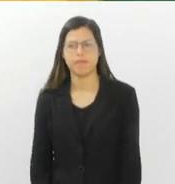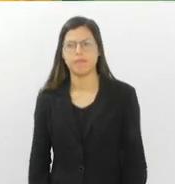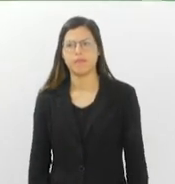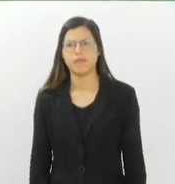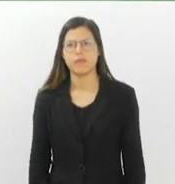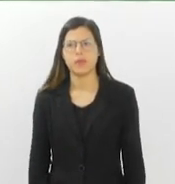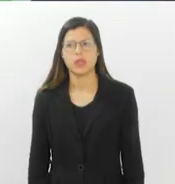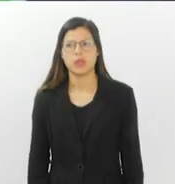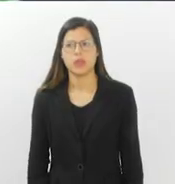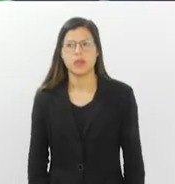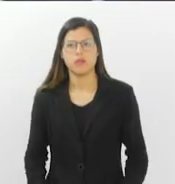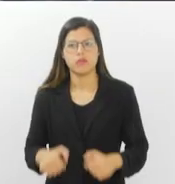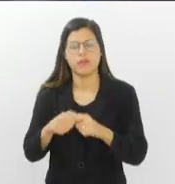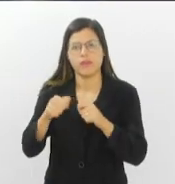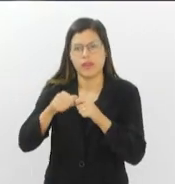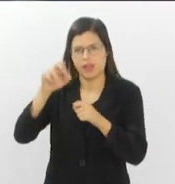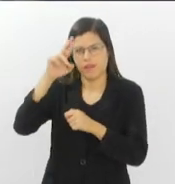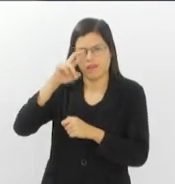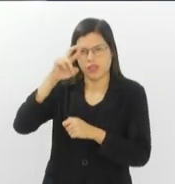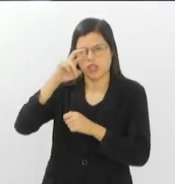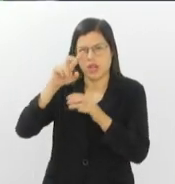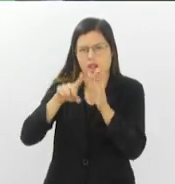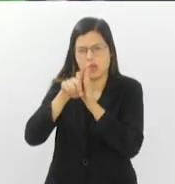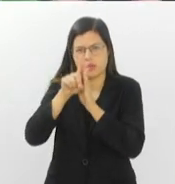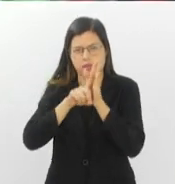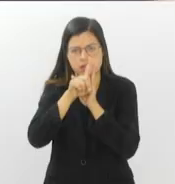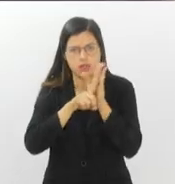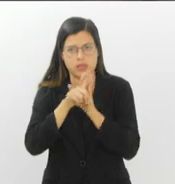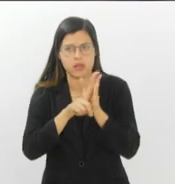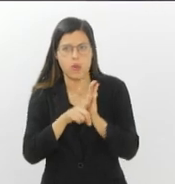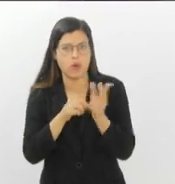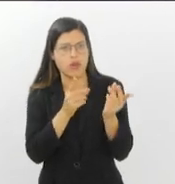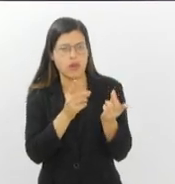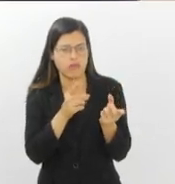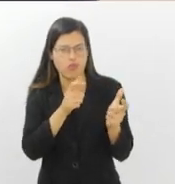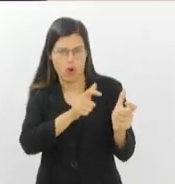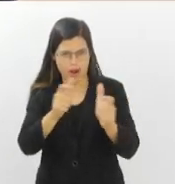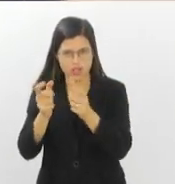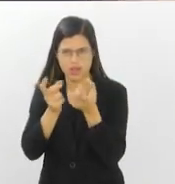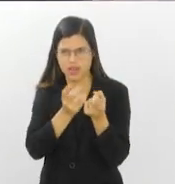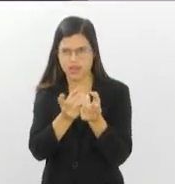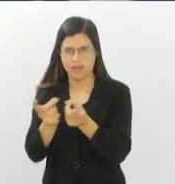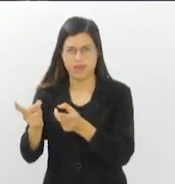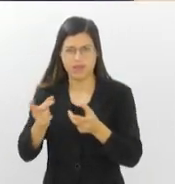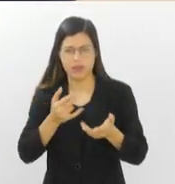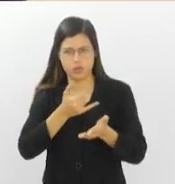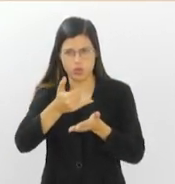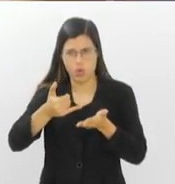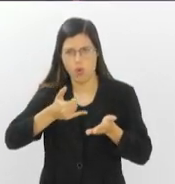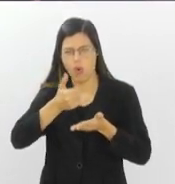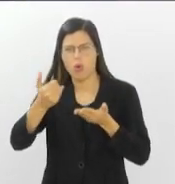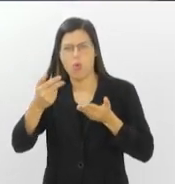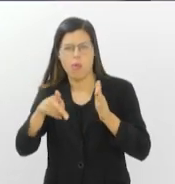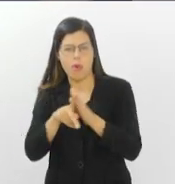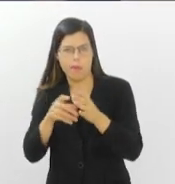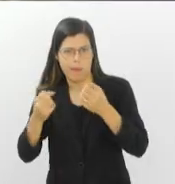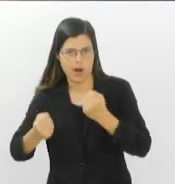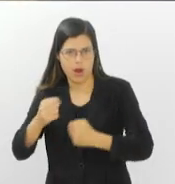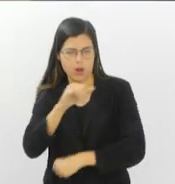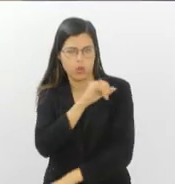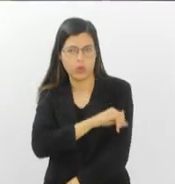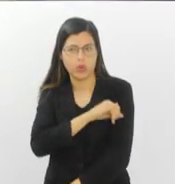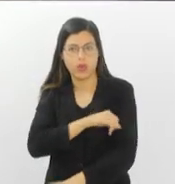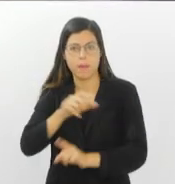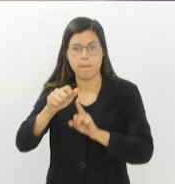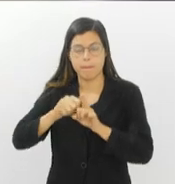ação, foram feitas fiscalizações em distribuidoras de óleos lubrificantes na Zona Norte do Rio. Só em maio, o